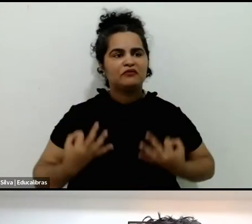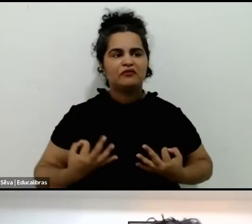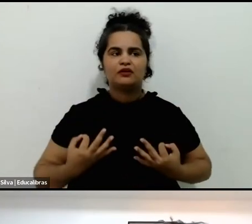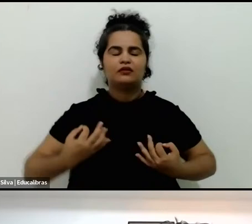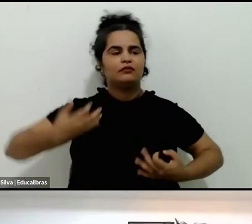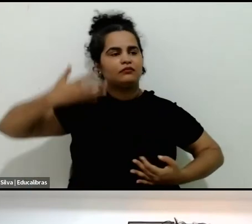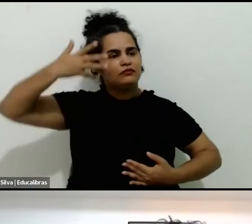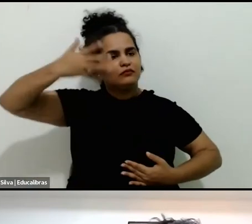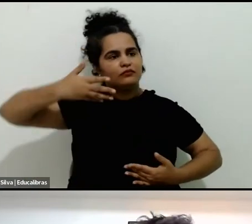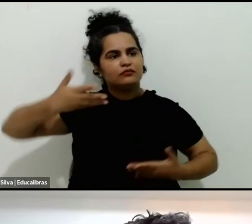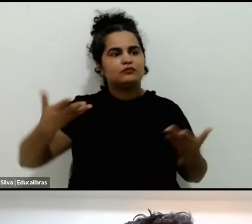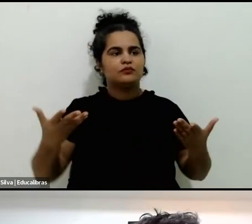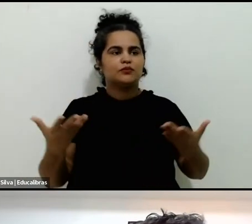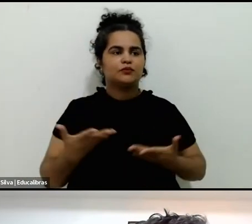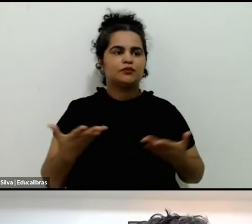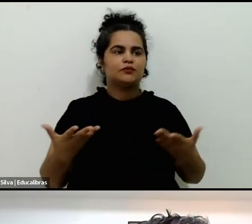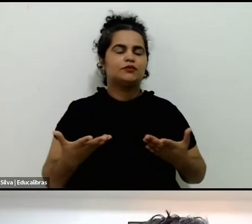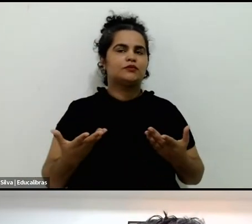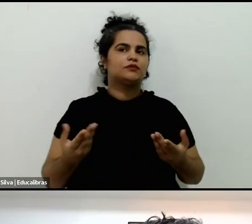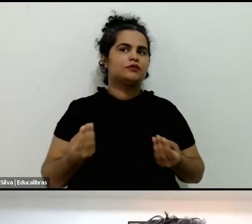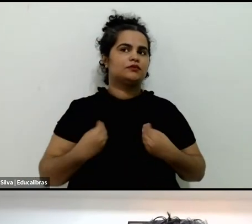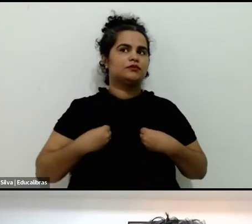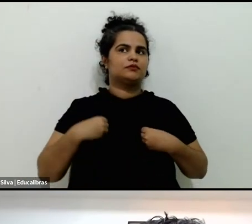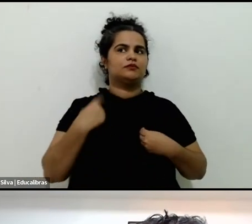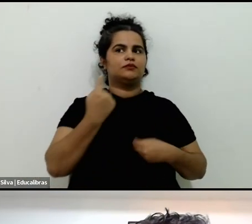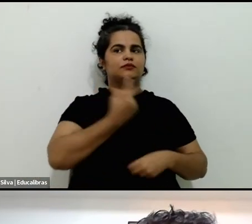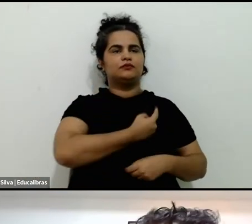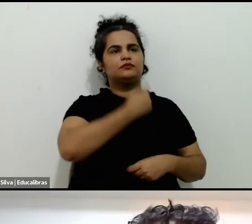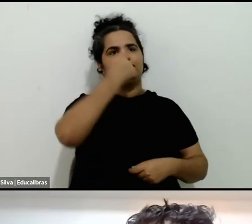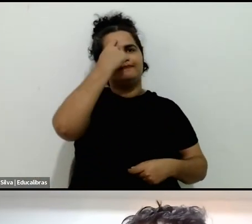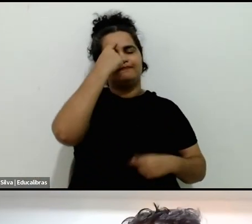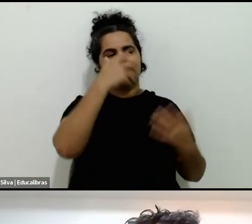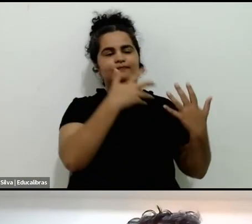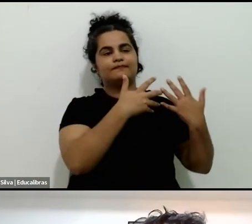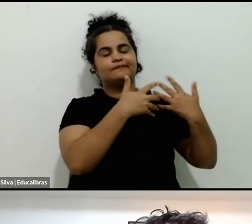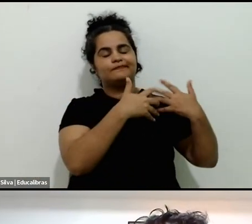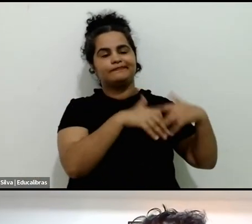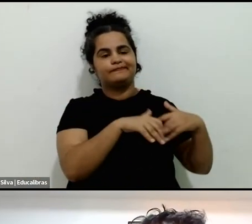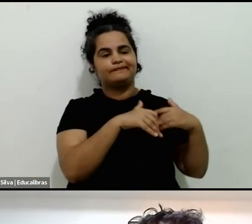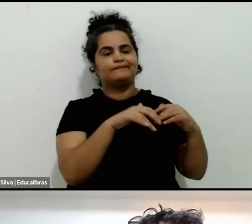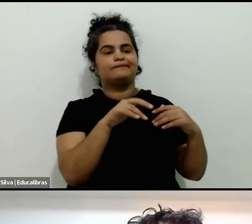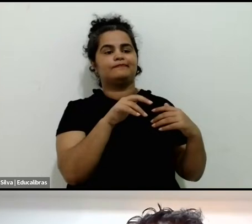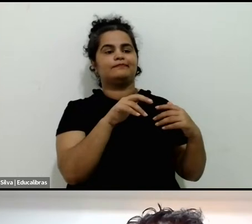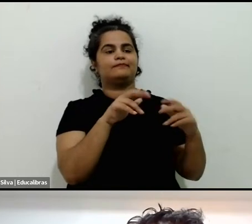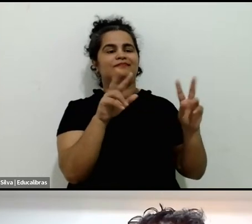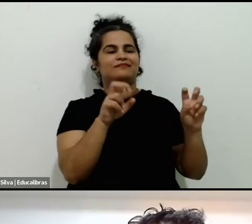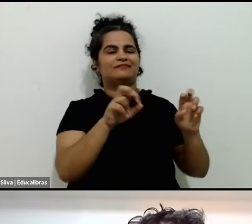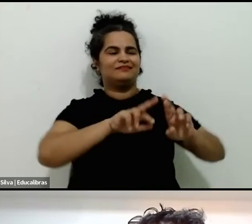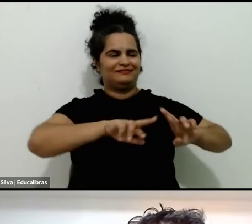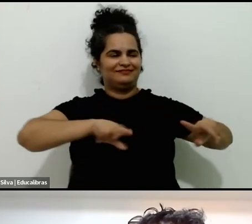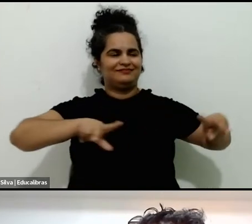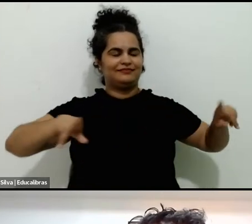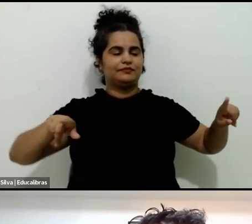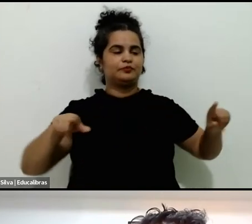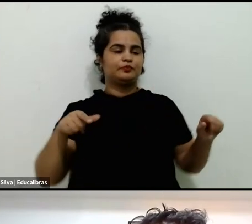e leva a gente a refletir sobre uma série de questões. E eu queria colocar uma questão também que